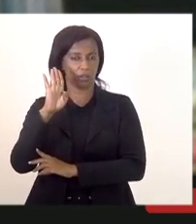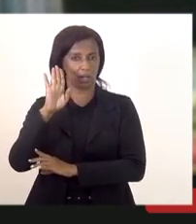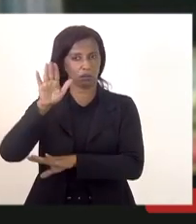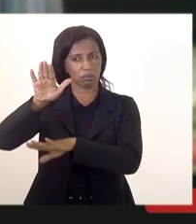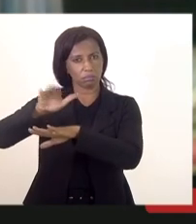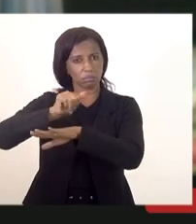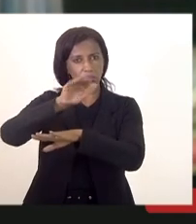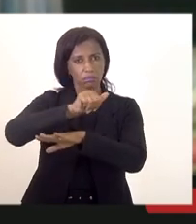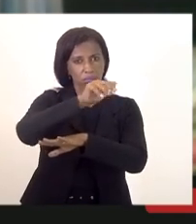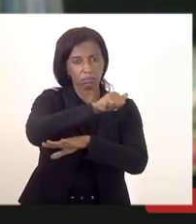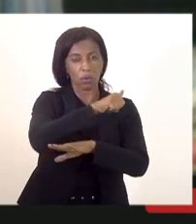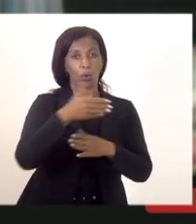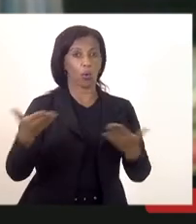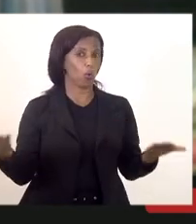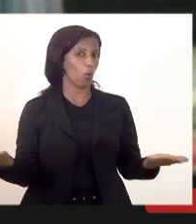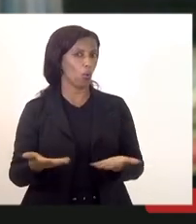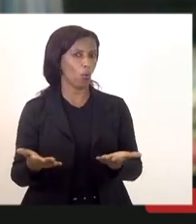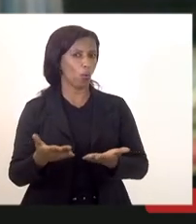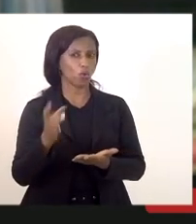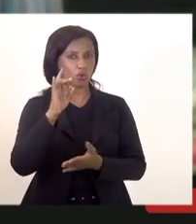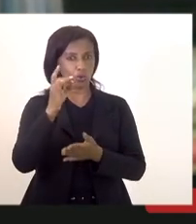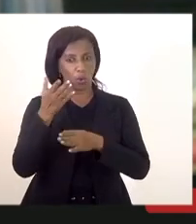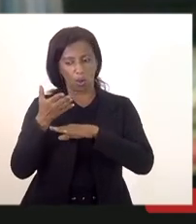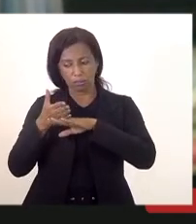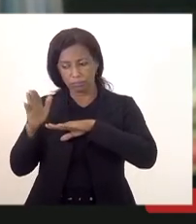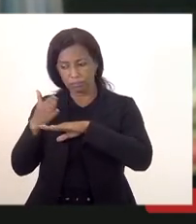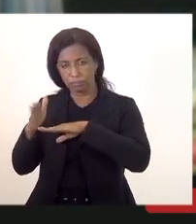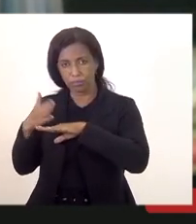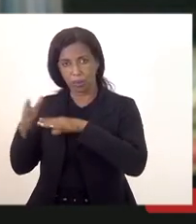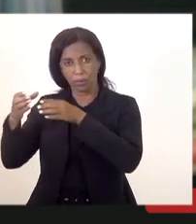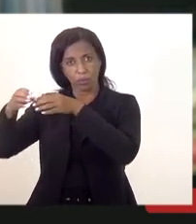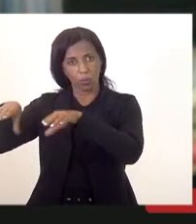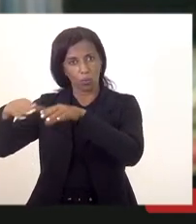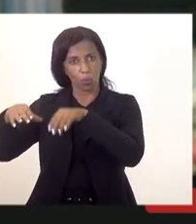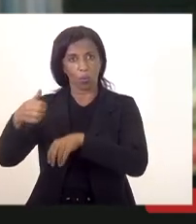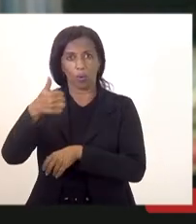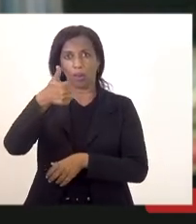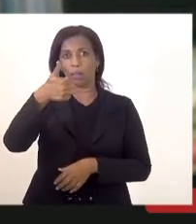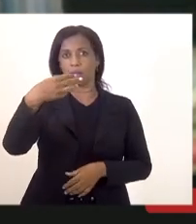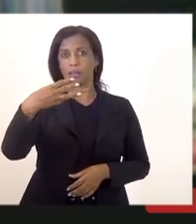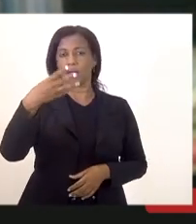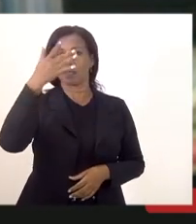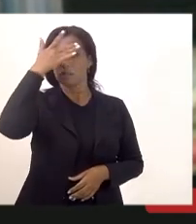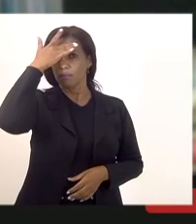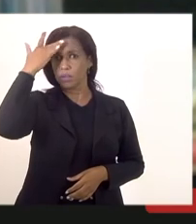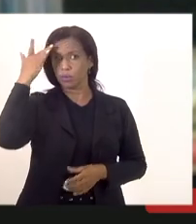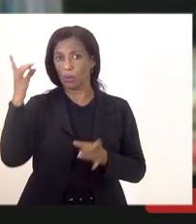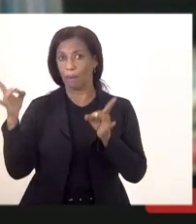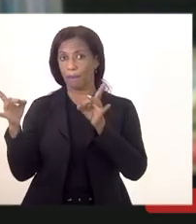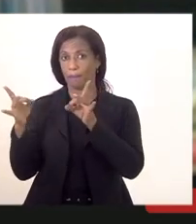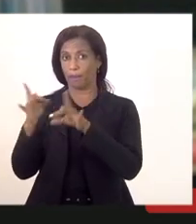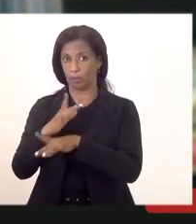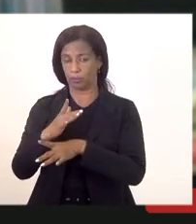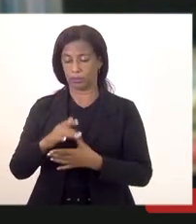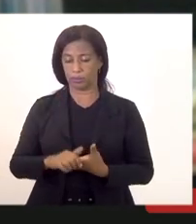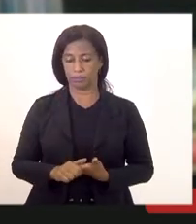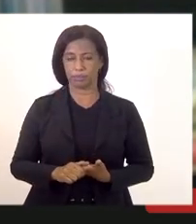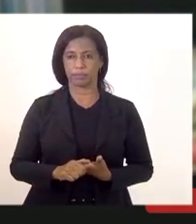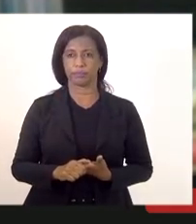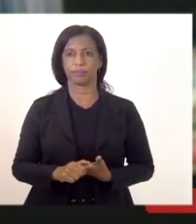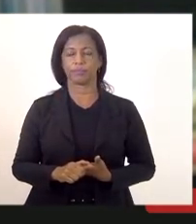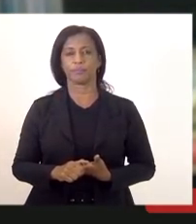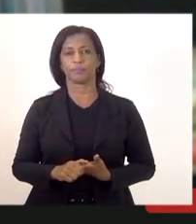seja hoje nós só temos restante desse concurso 13 candidatos habilitados por que 13 candidatos